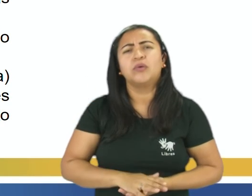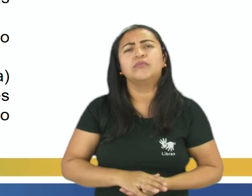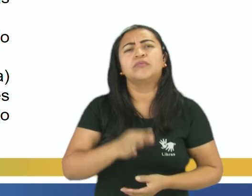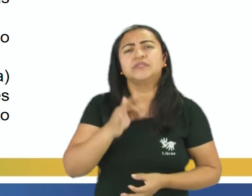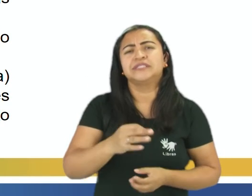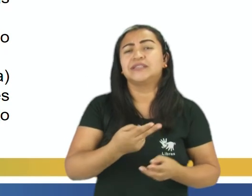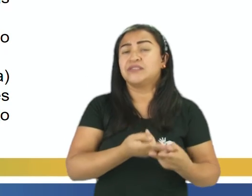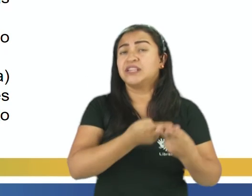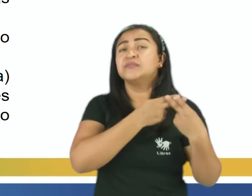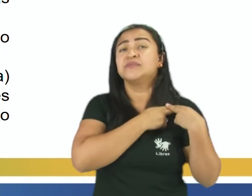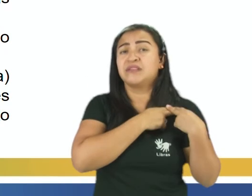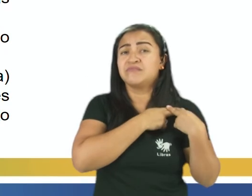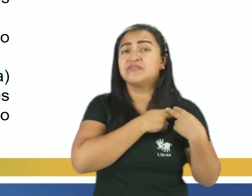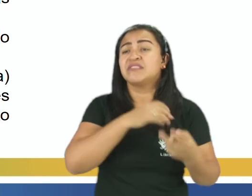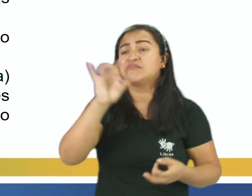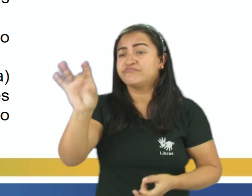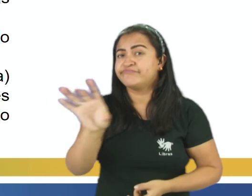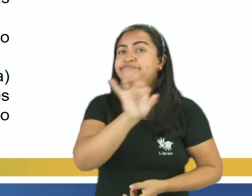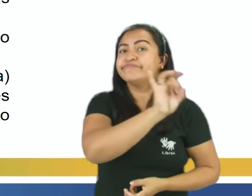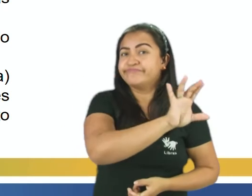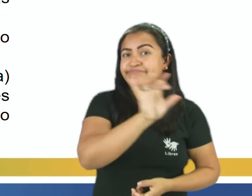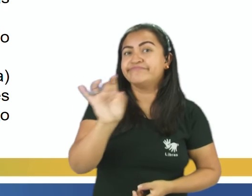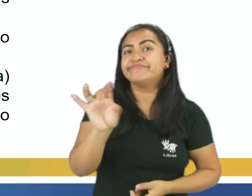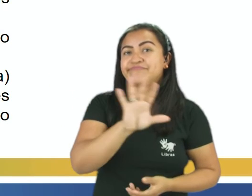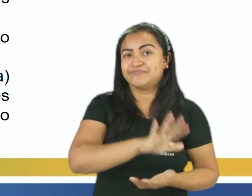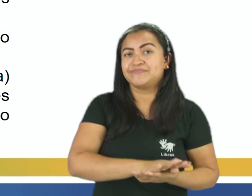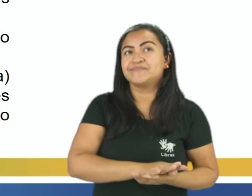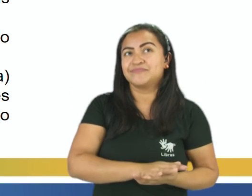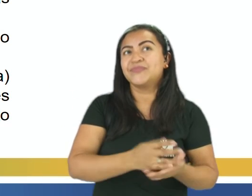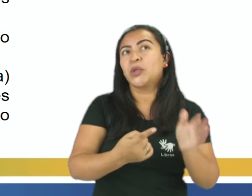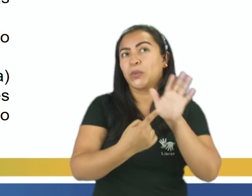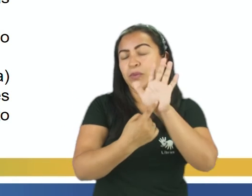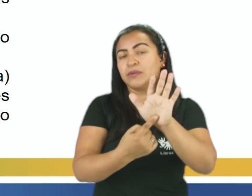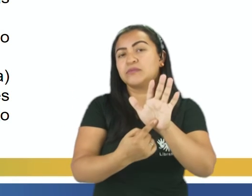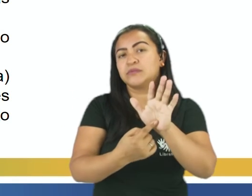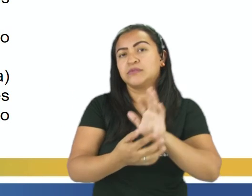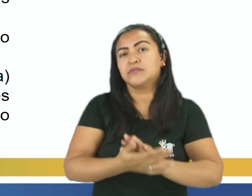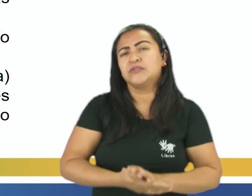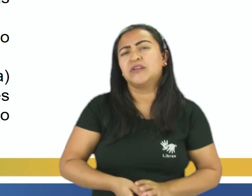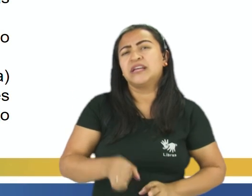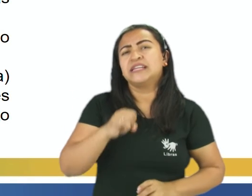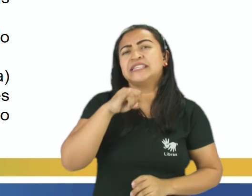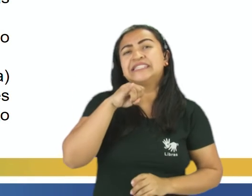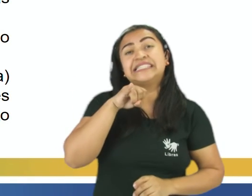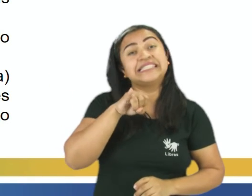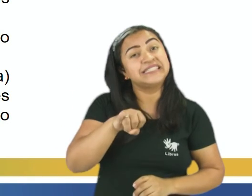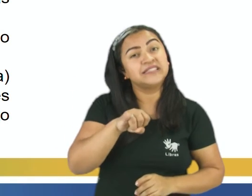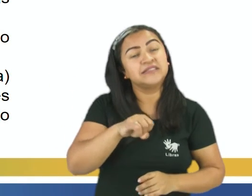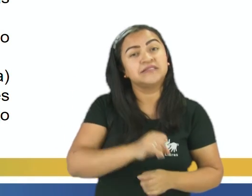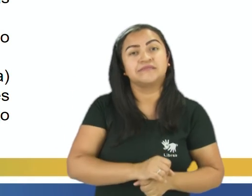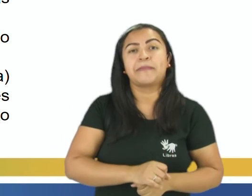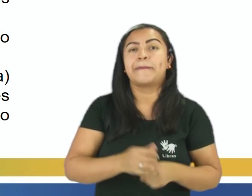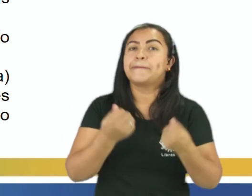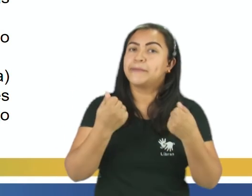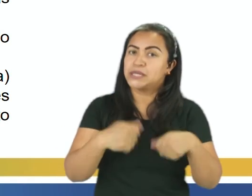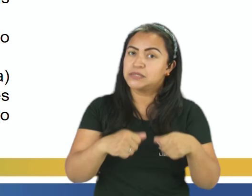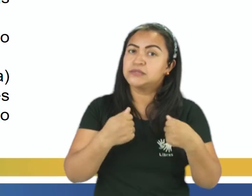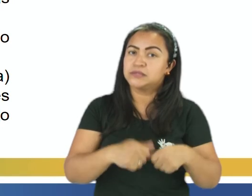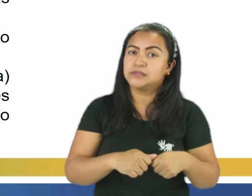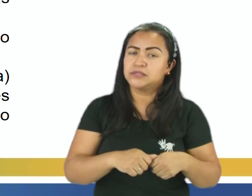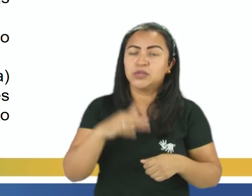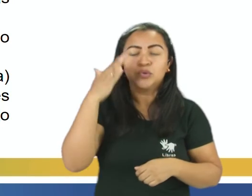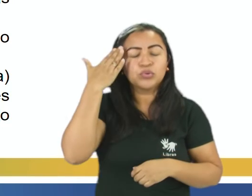um tem a sua responsabilidade. E isso que nem o enunciado 3 falou. Se assim for requerido. Então, no